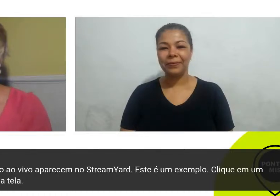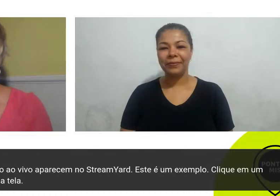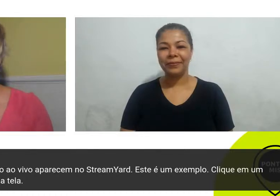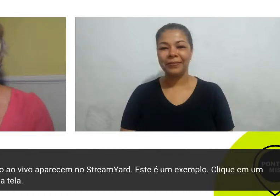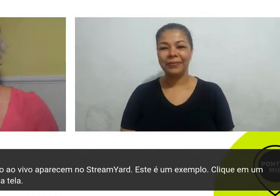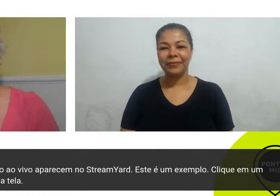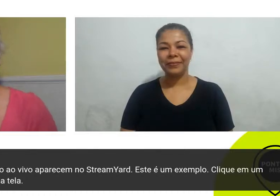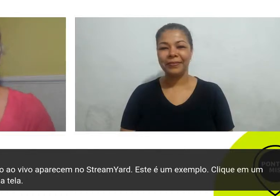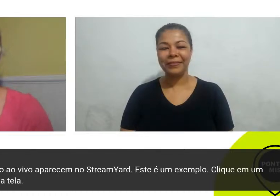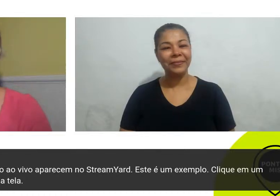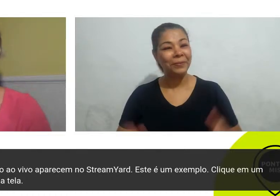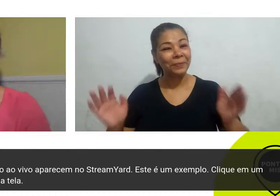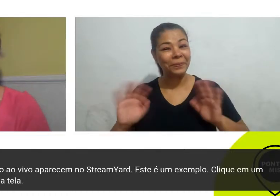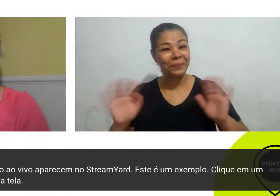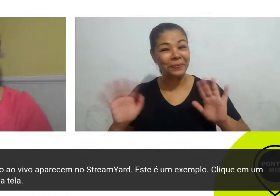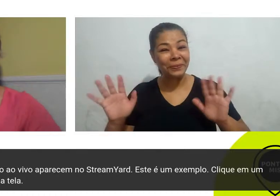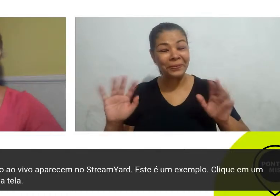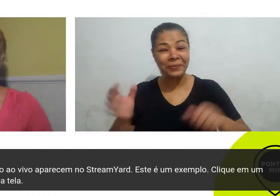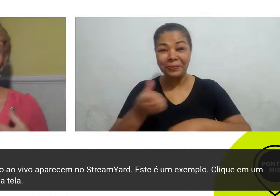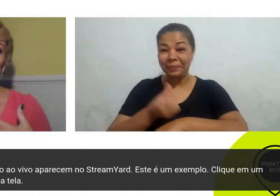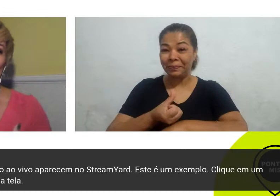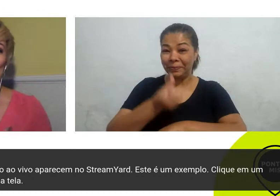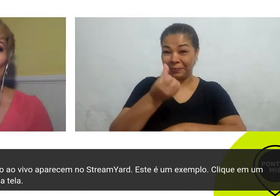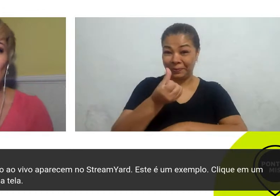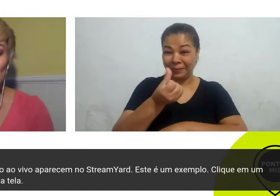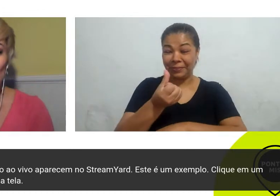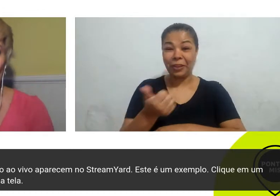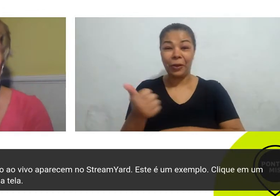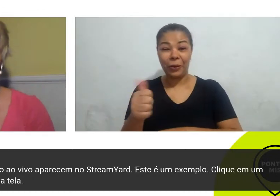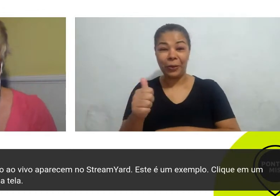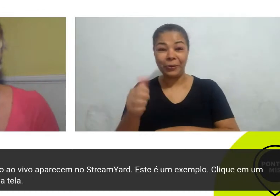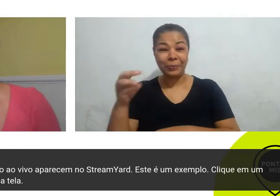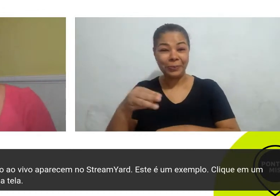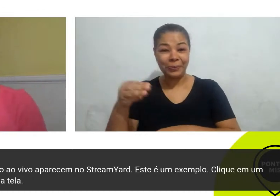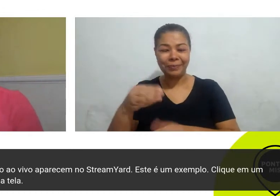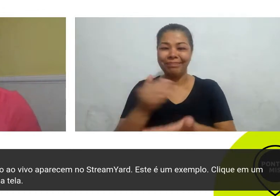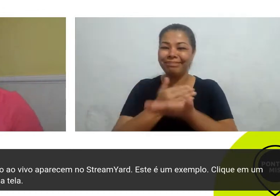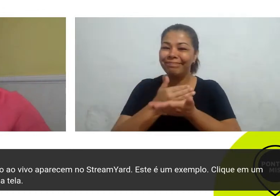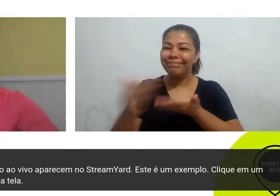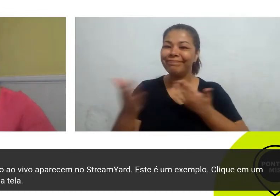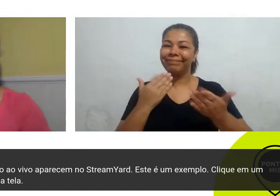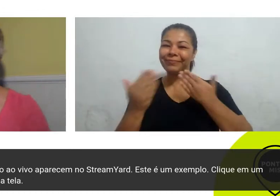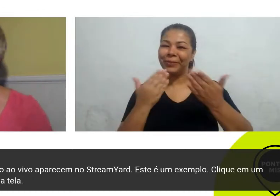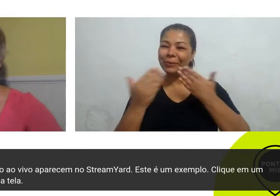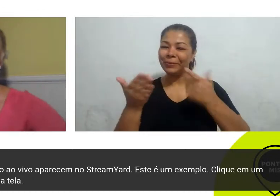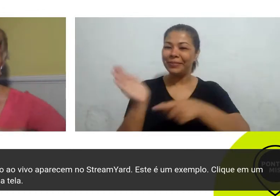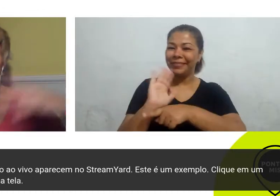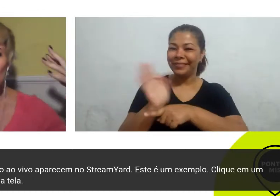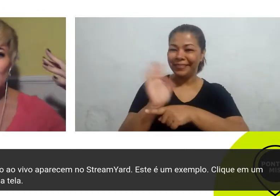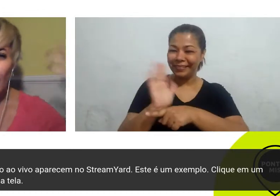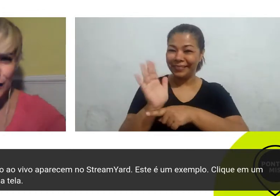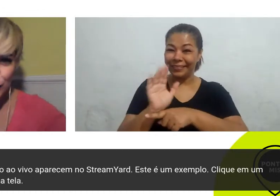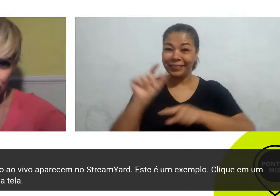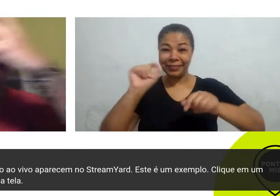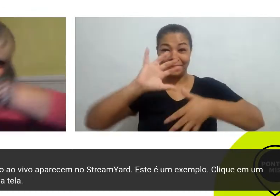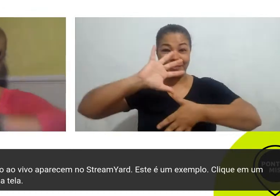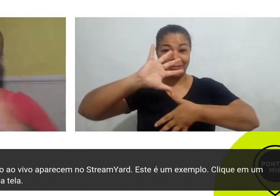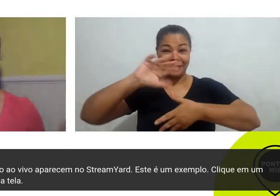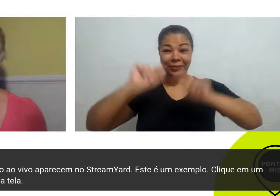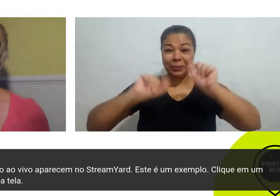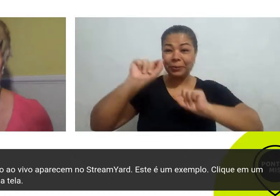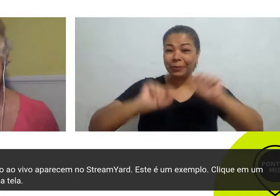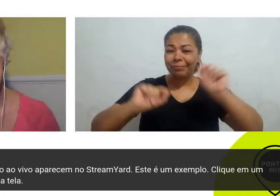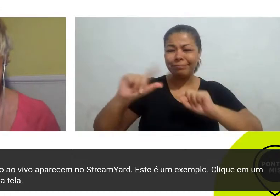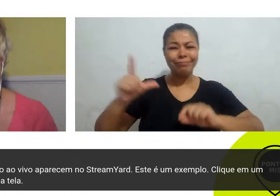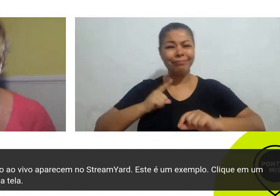Muito bem, 18 horas 11 minutos começando mais um bate-papo de cinema pontos MIS Online tivemos muitos raios, muitos